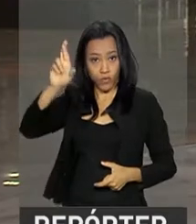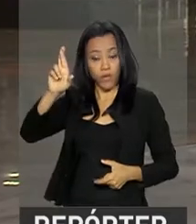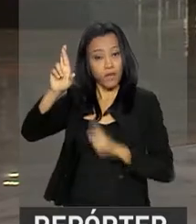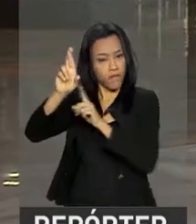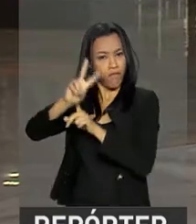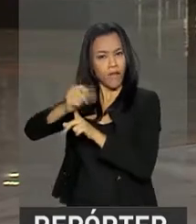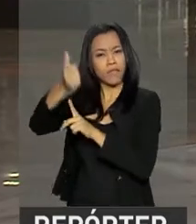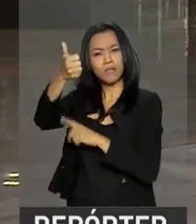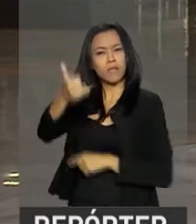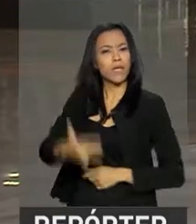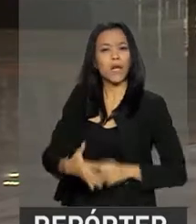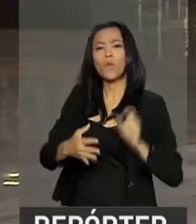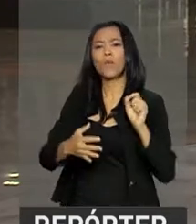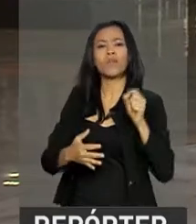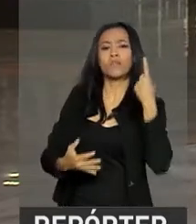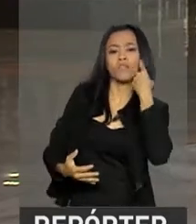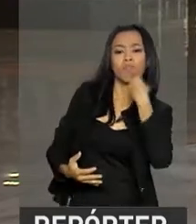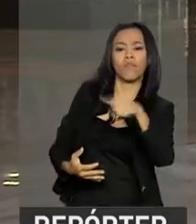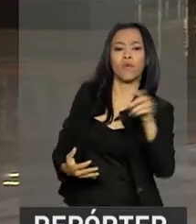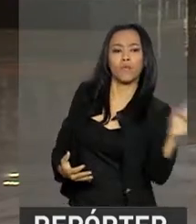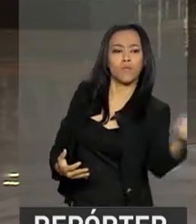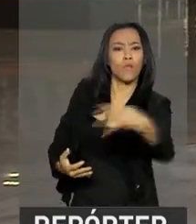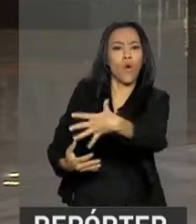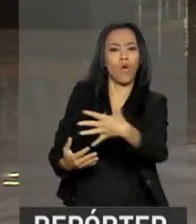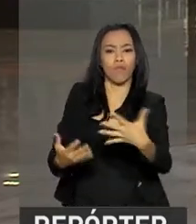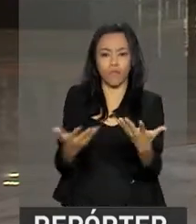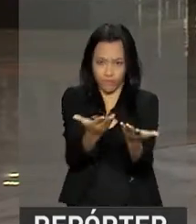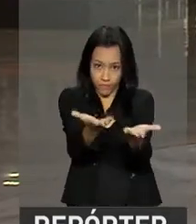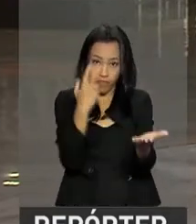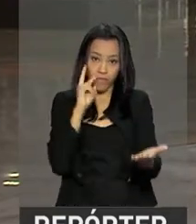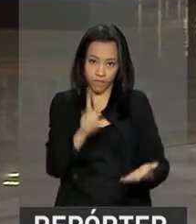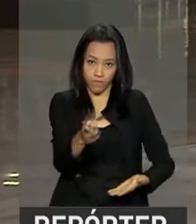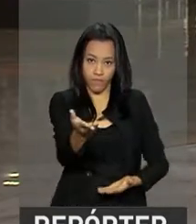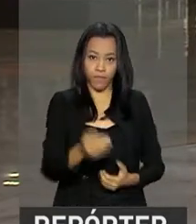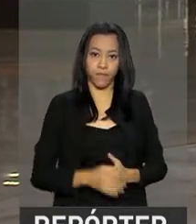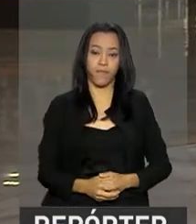que o passageiro vai encontrar nessa nova estrutura. Vamos assistir.